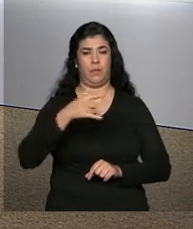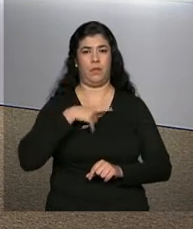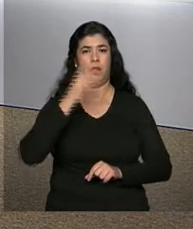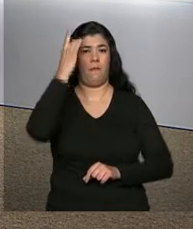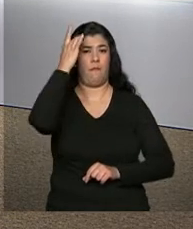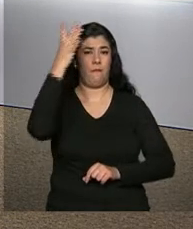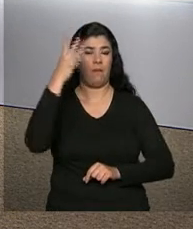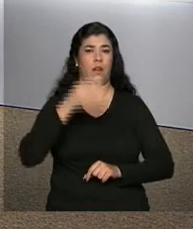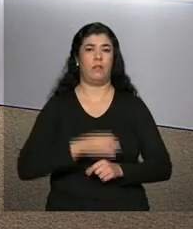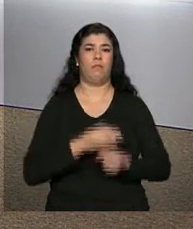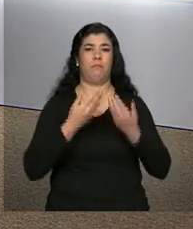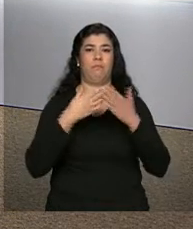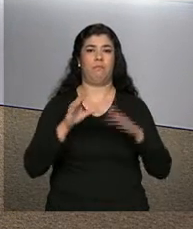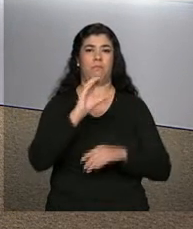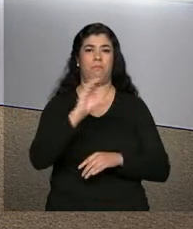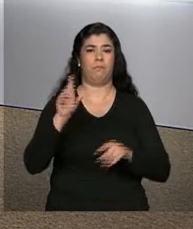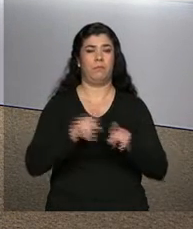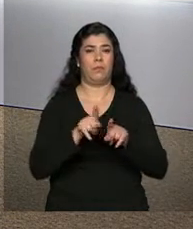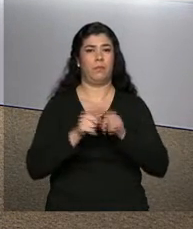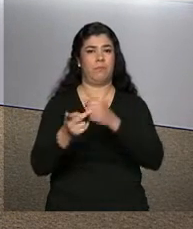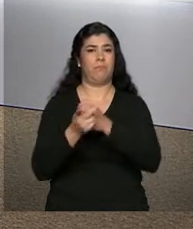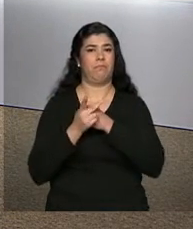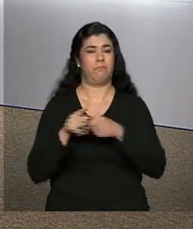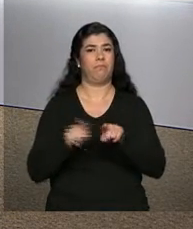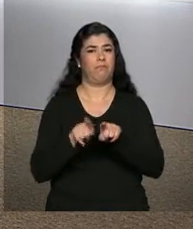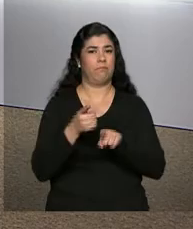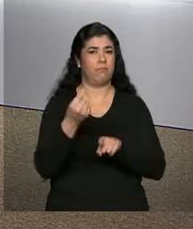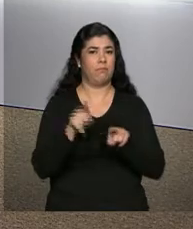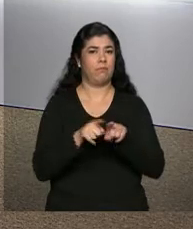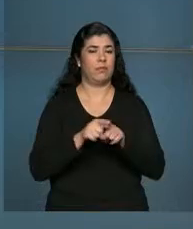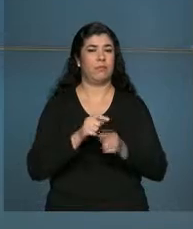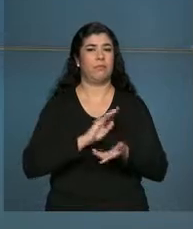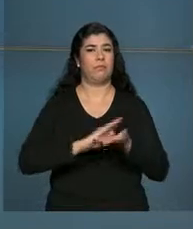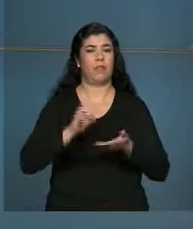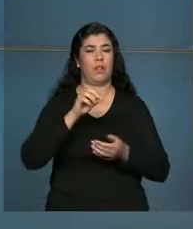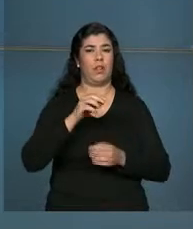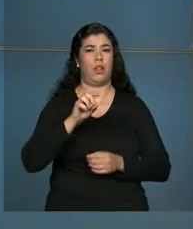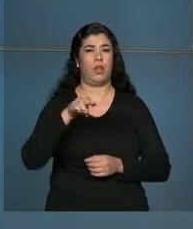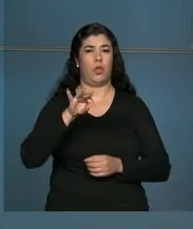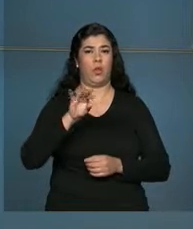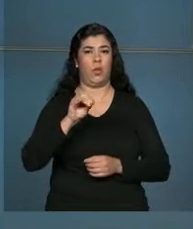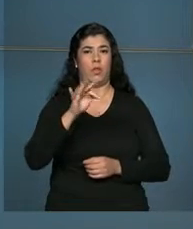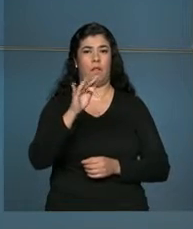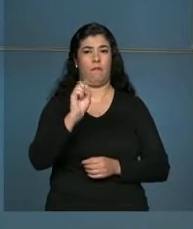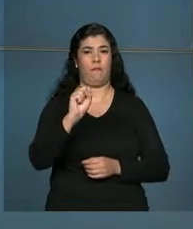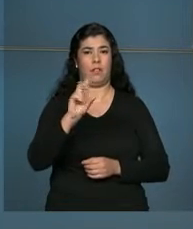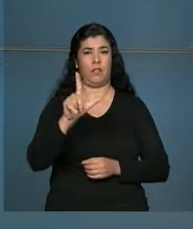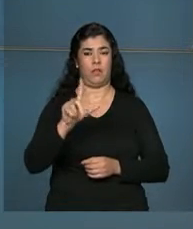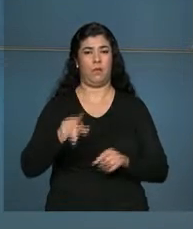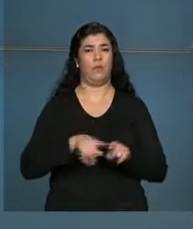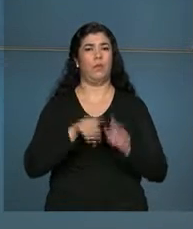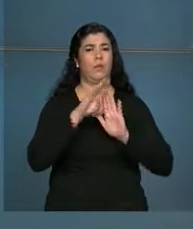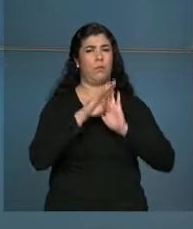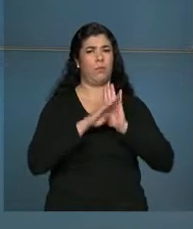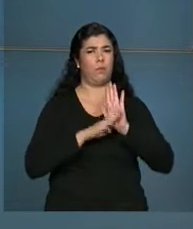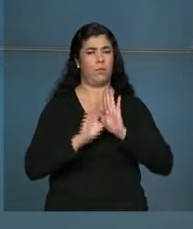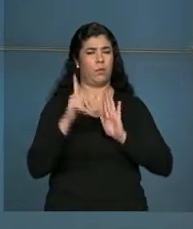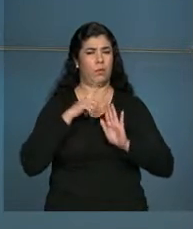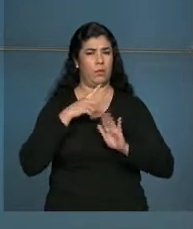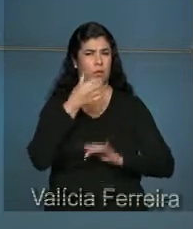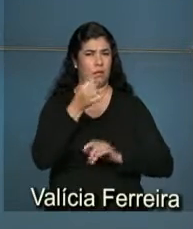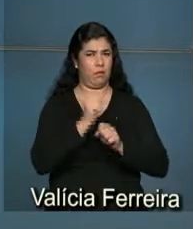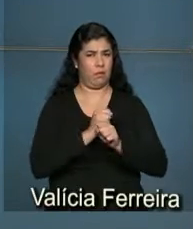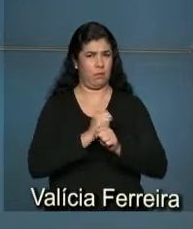bancária, o pedido de empréstimos e a emissão de notas fiscais. O programa entrou em vigor há quase seis anos.